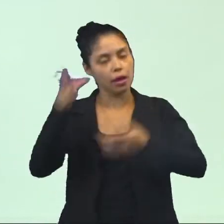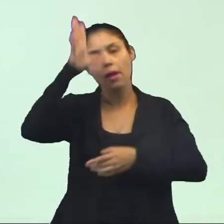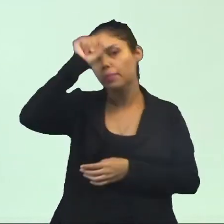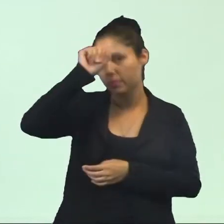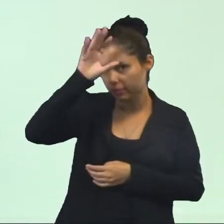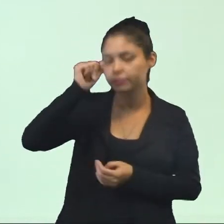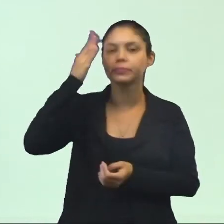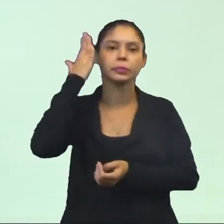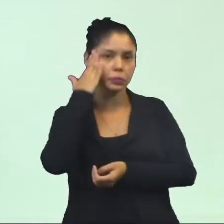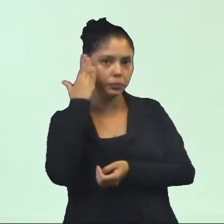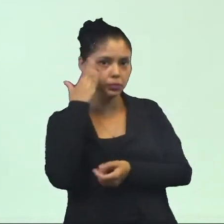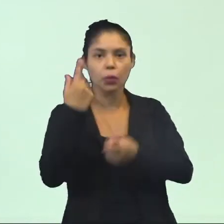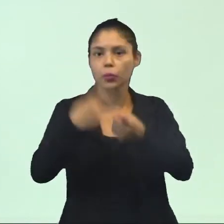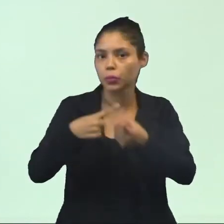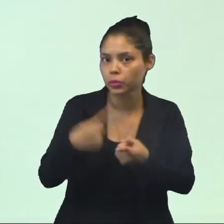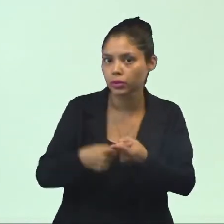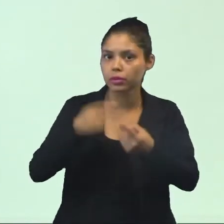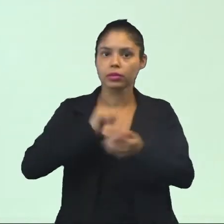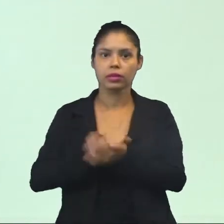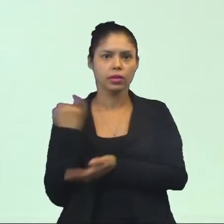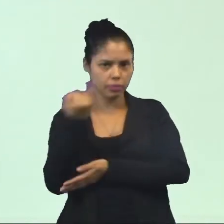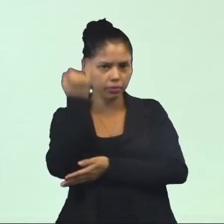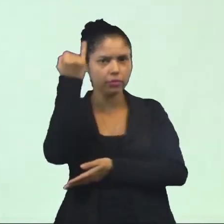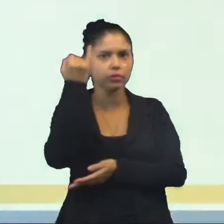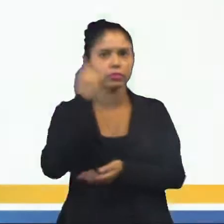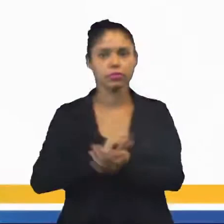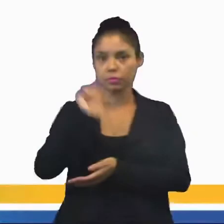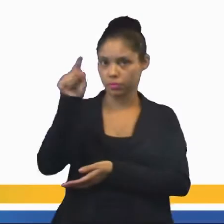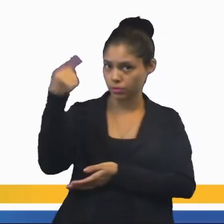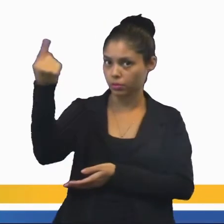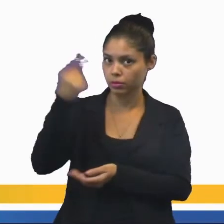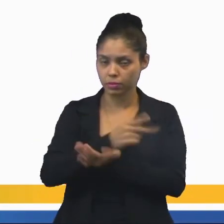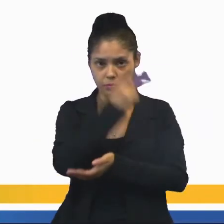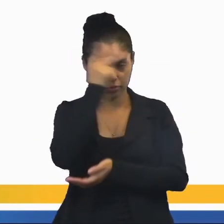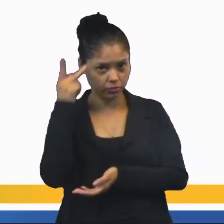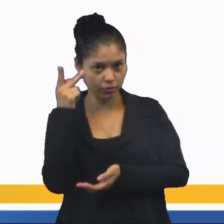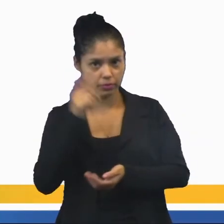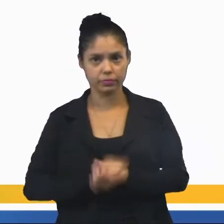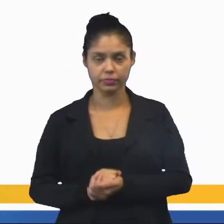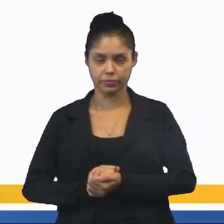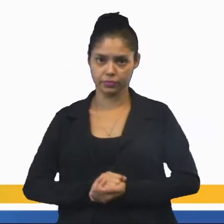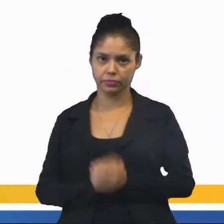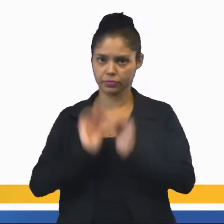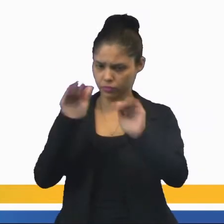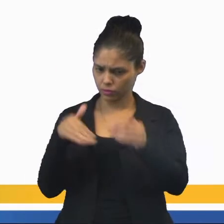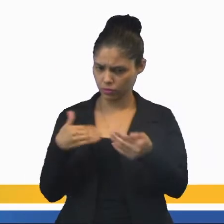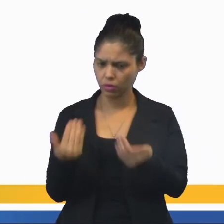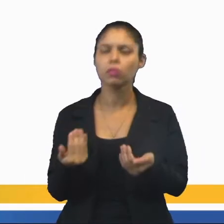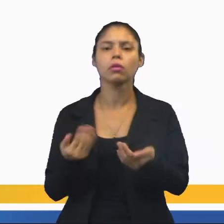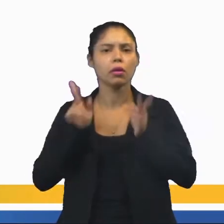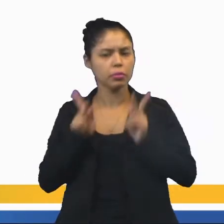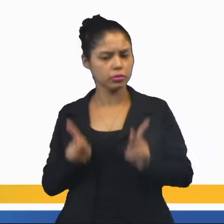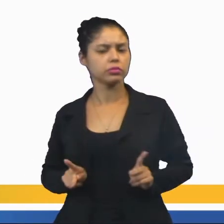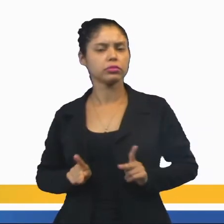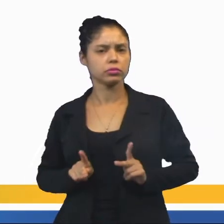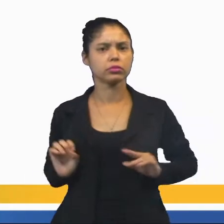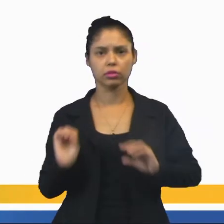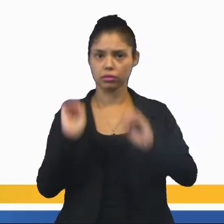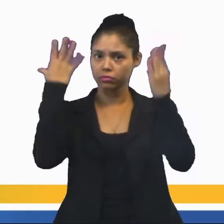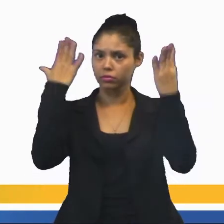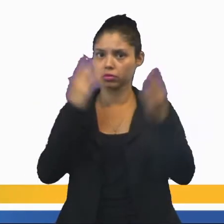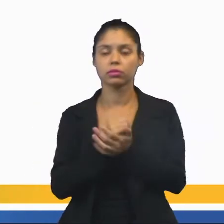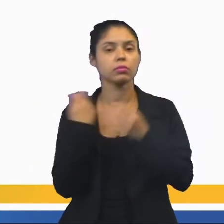a entender por que que ela é importante para aquela pessoa, não é? Qual é a postura diante das celebrações?